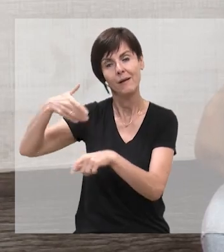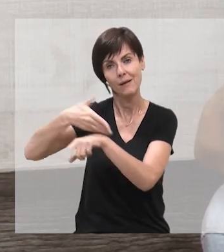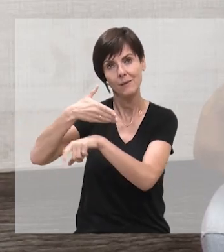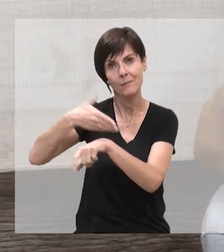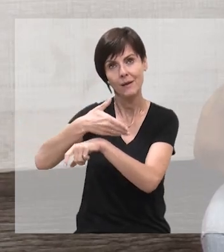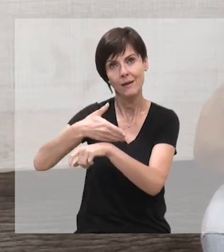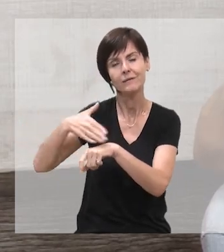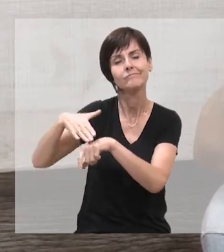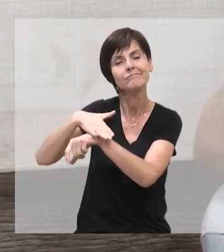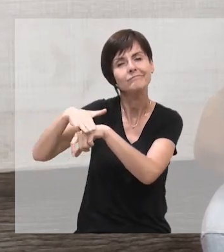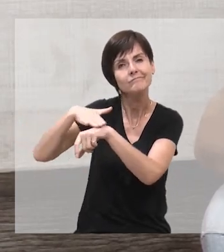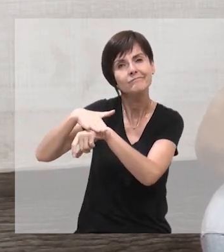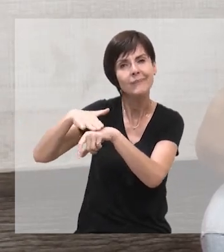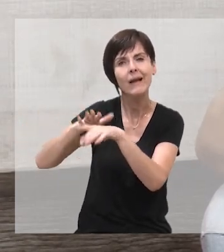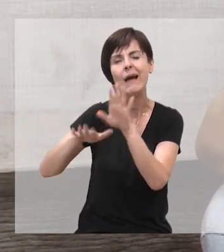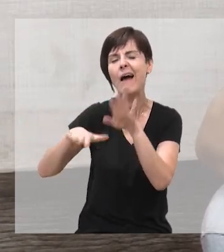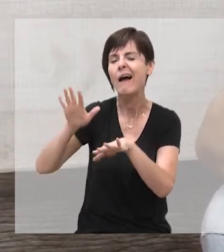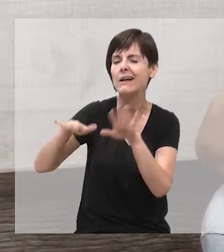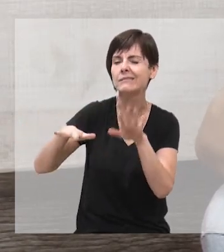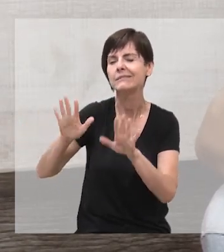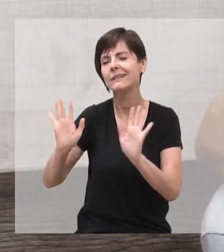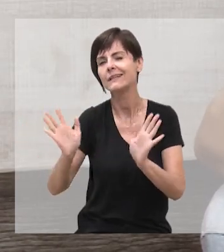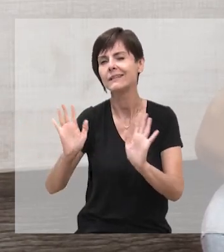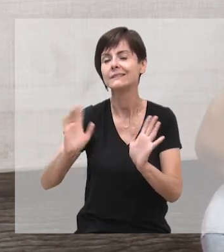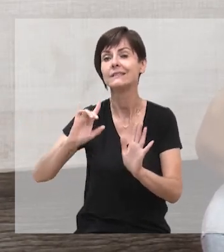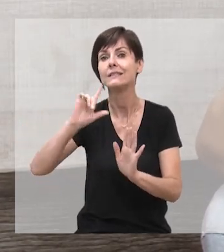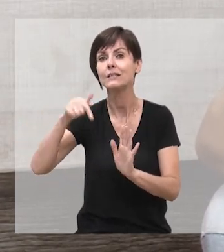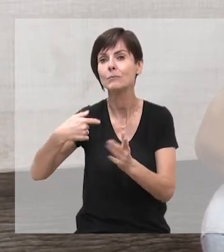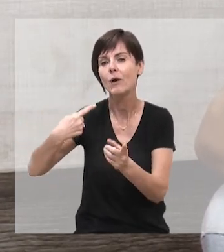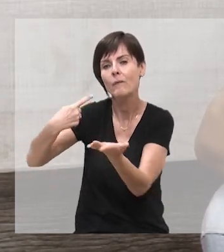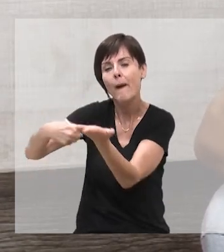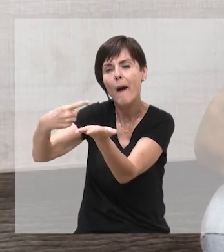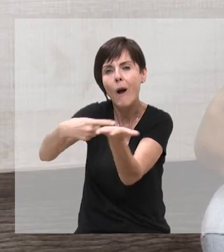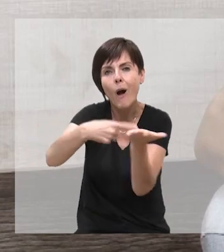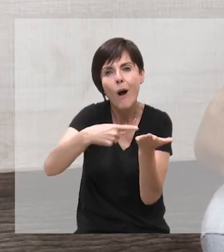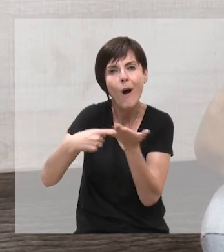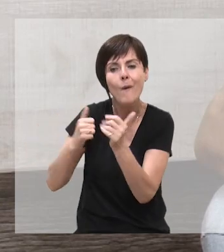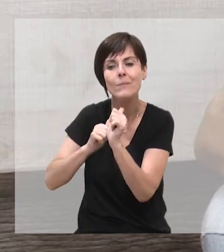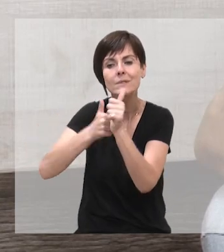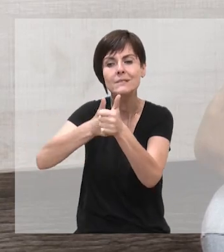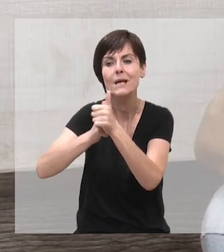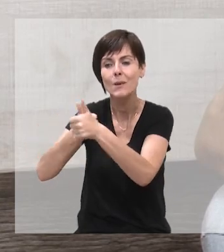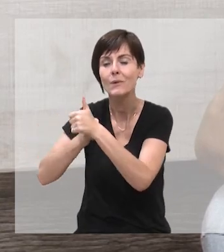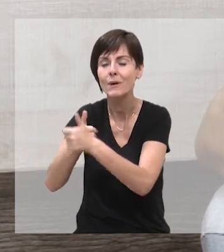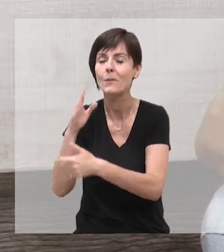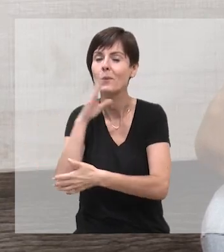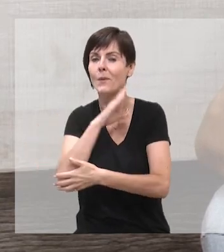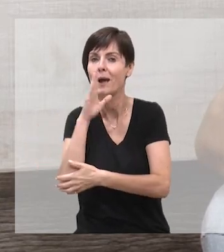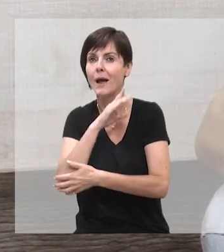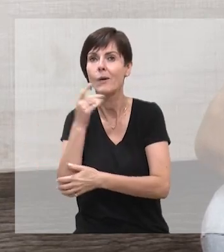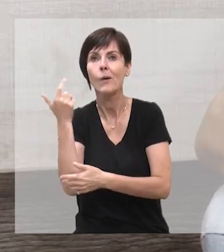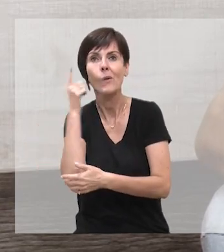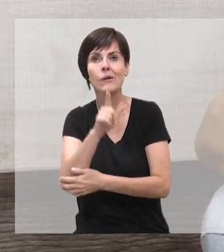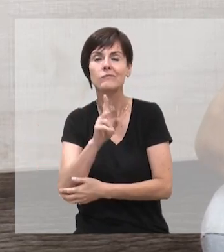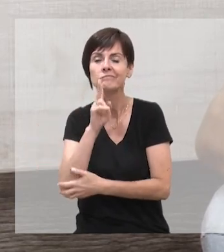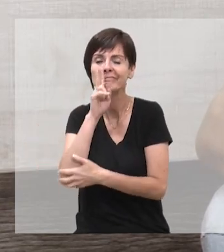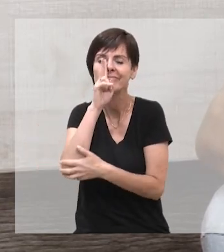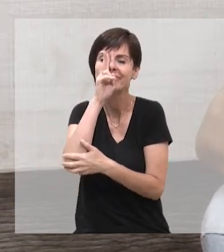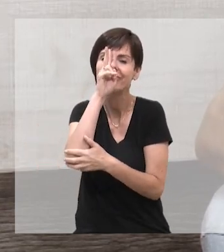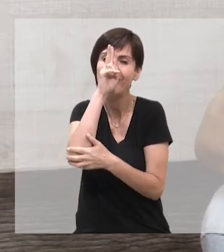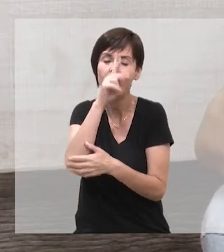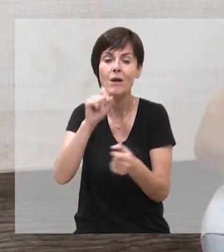Que até então a gente conversava esporadicamente. E a gente se aproximou muito levemente. E